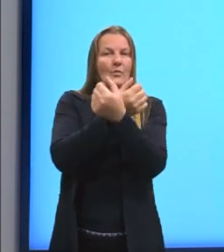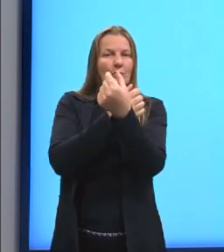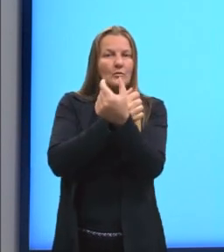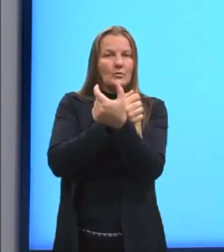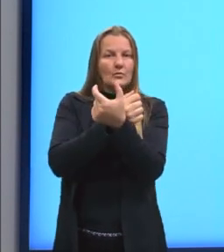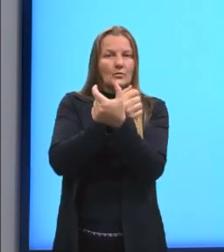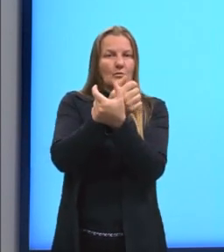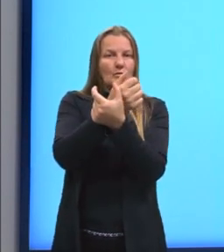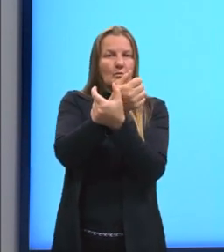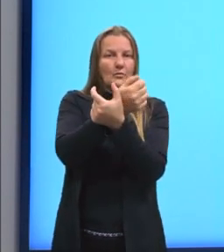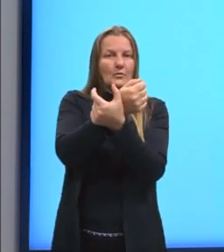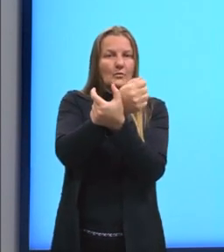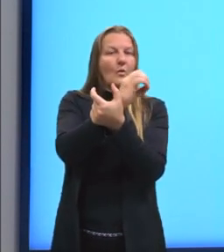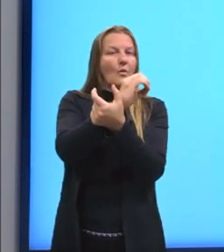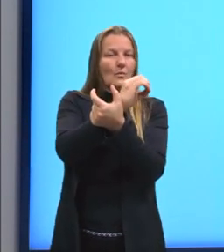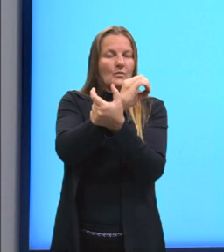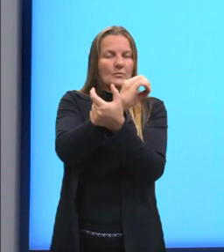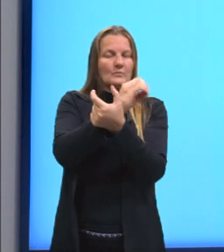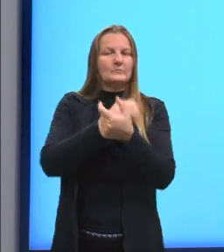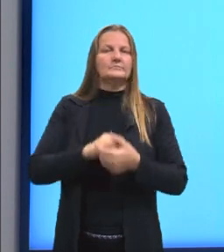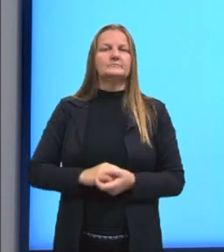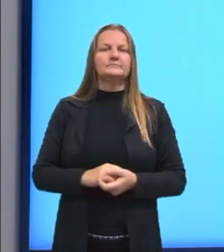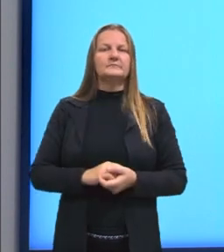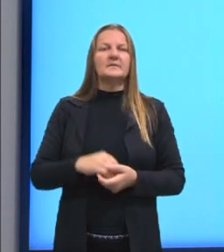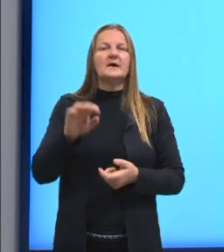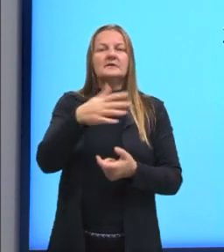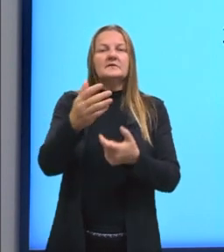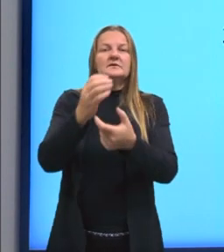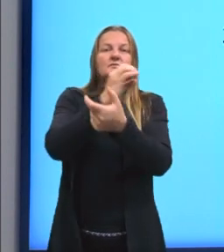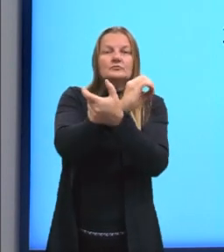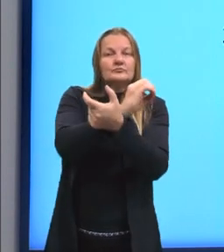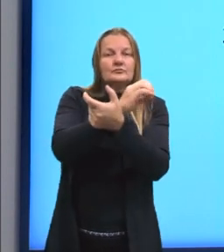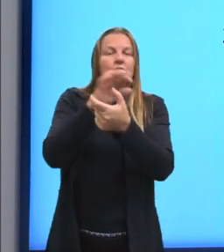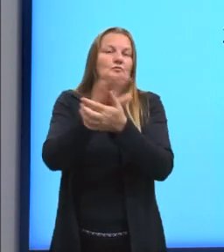adverbial com preposições no início ou não.